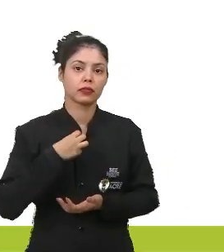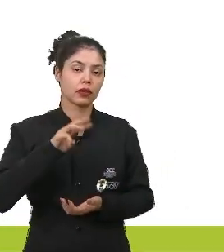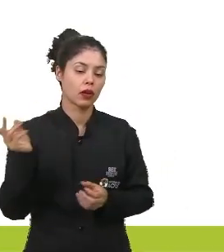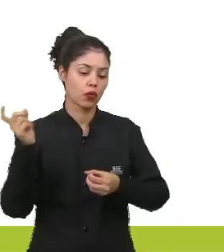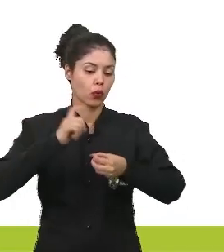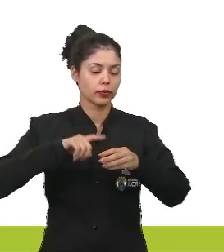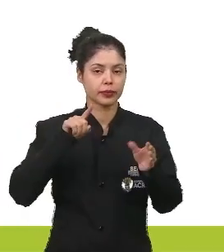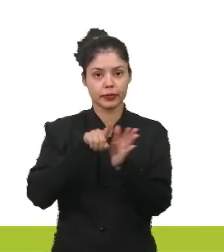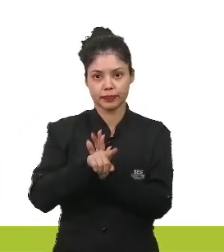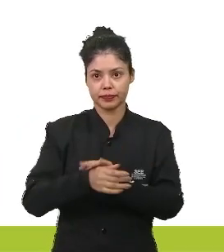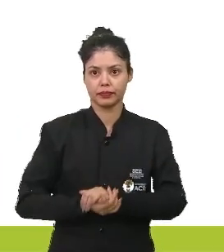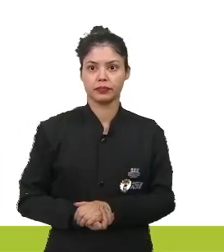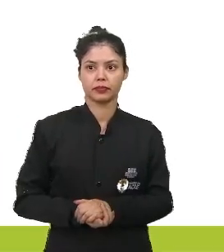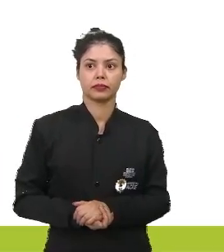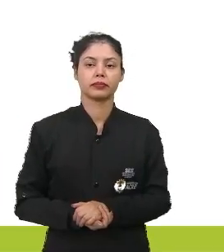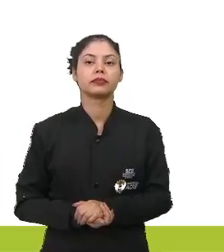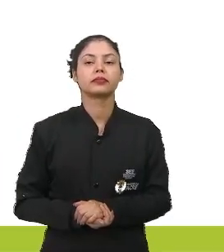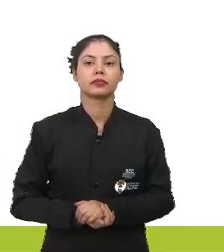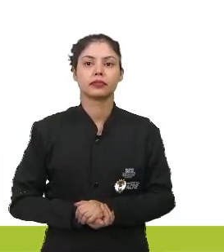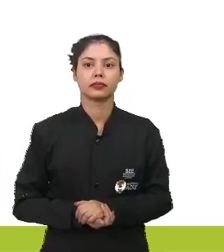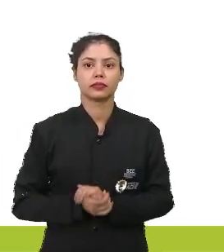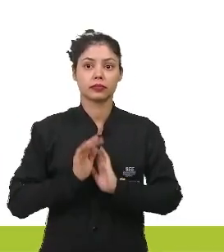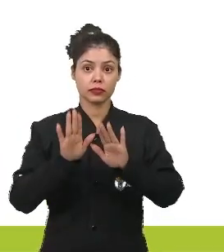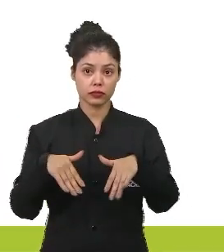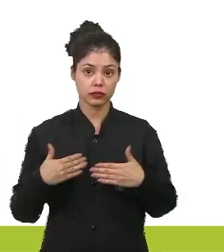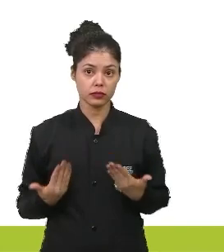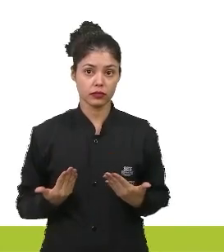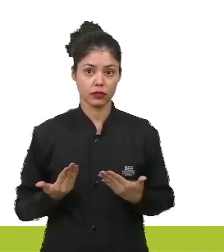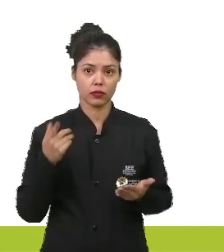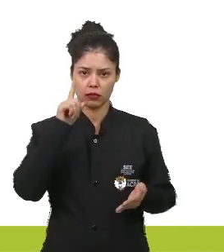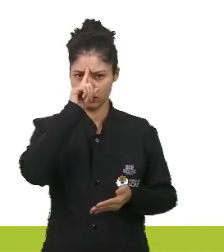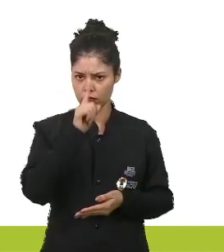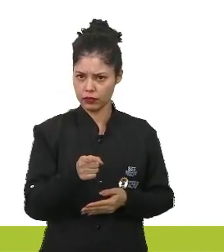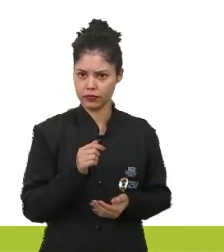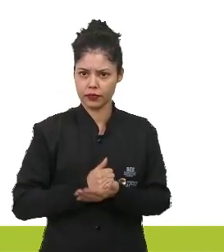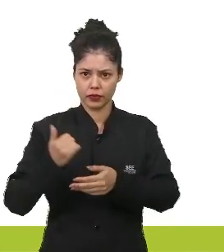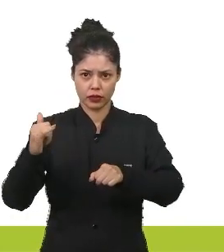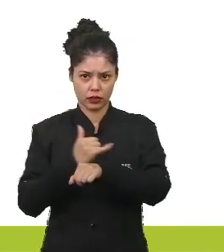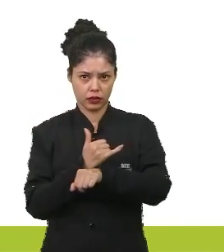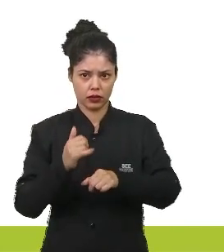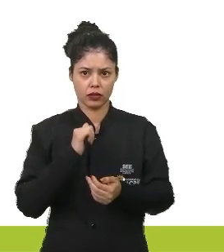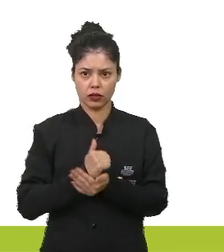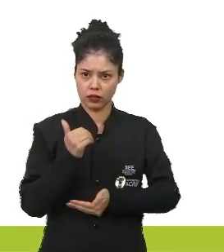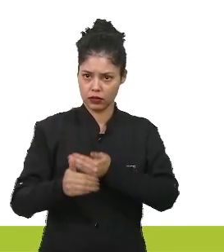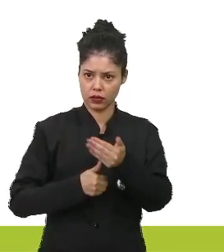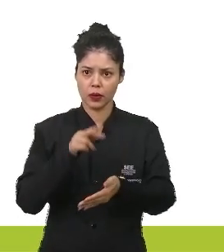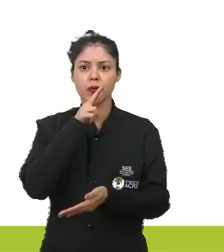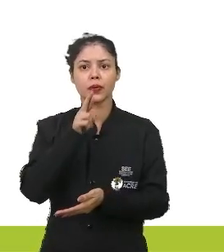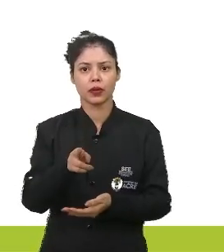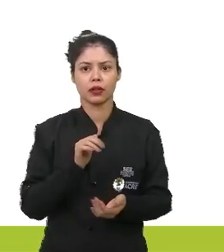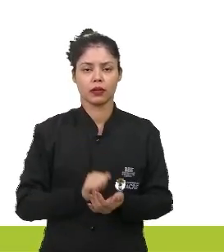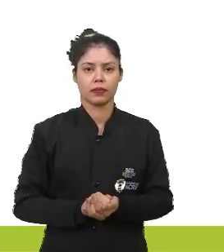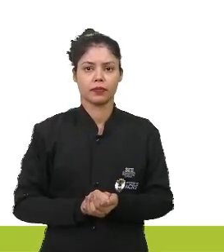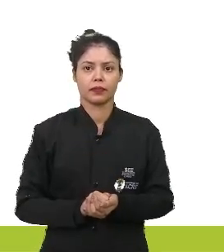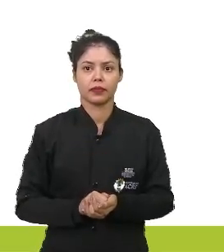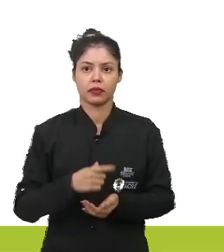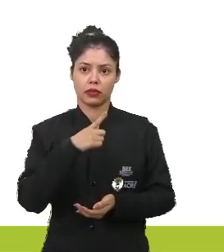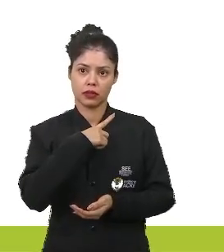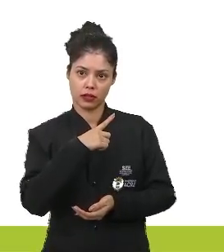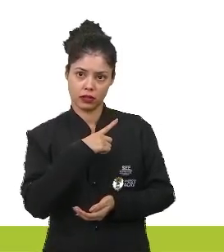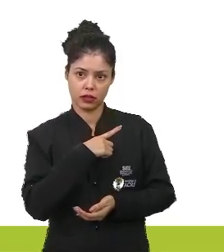voltar para a questão. Qual era mesmo o comando? A estratégia evolutiva que resulta